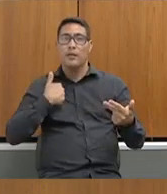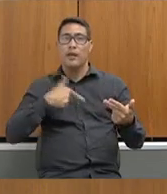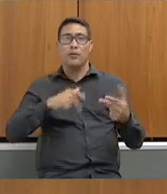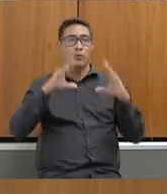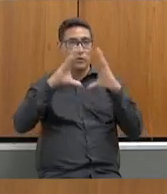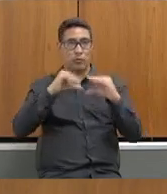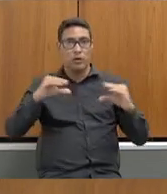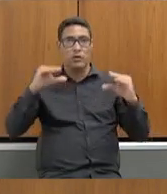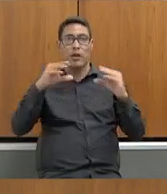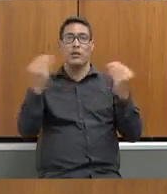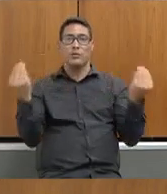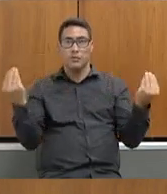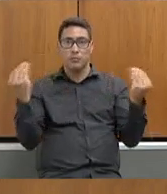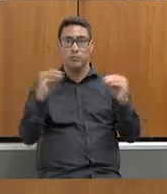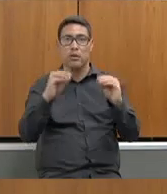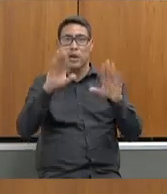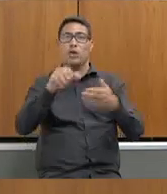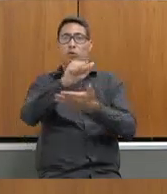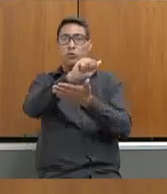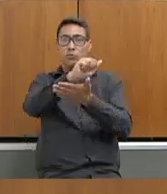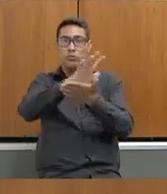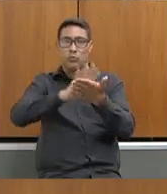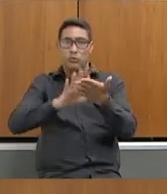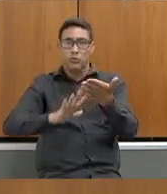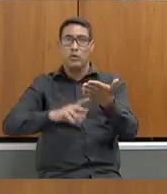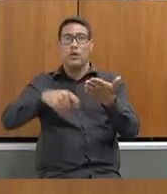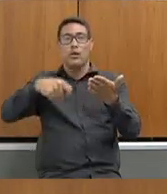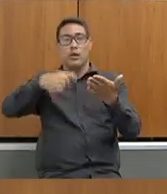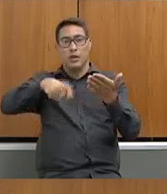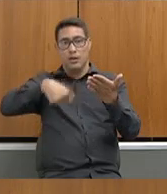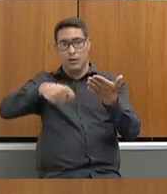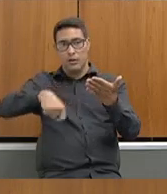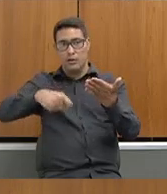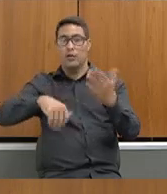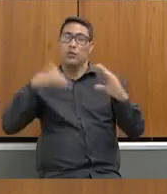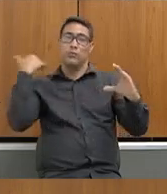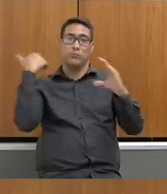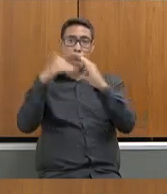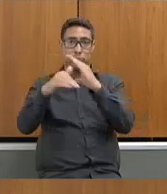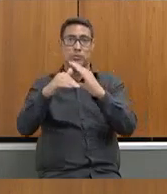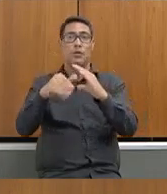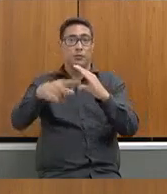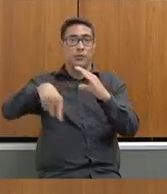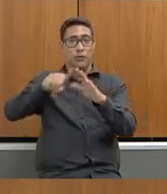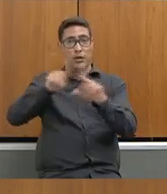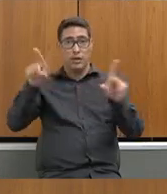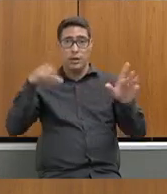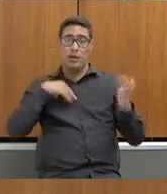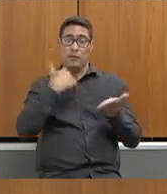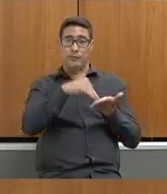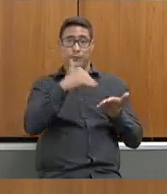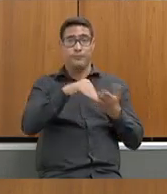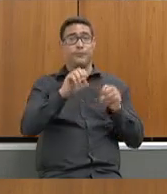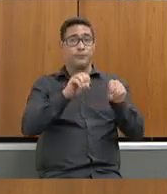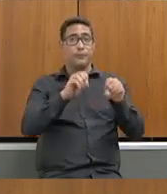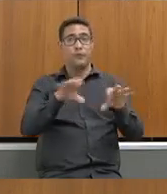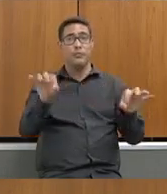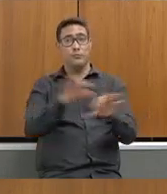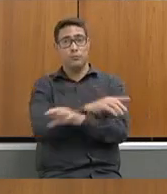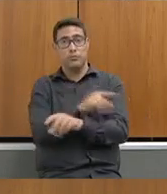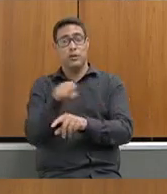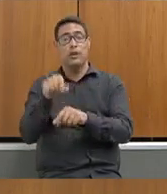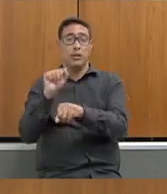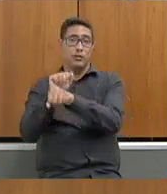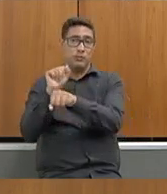é te enviar isso por escrito, com esse pequeno cronograma inicial, porque agora a parte da Secretaria de Estado de Educação já foi feita, está na CEPLAG,